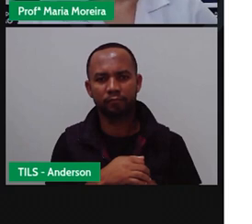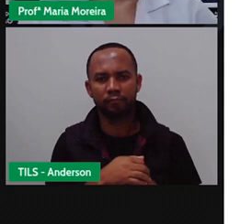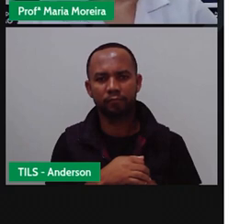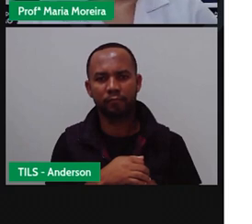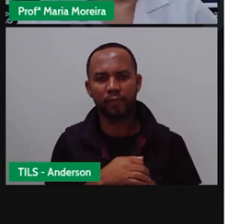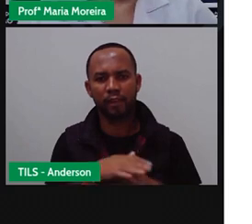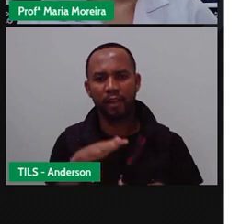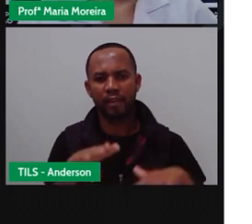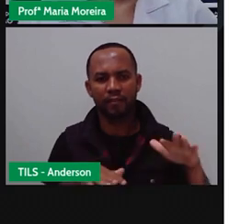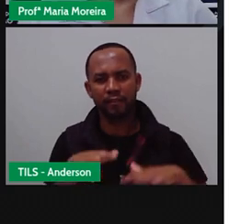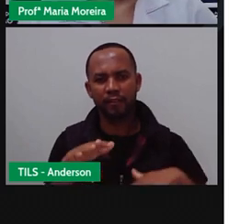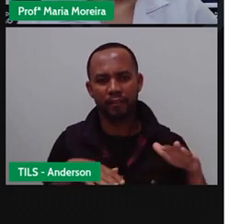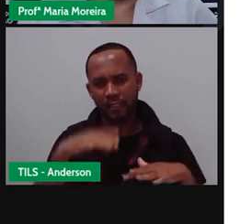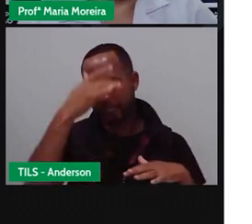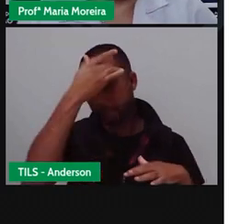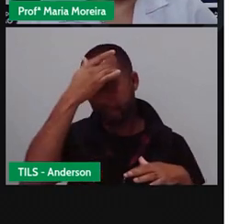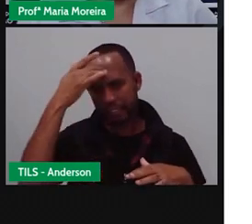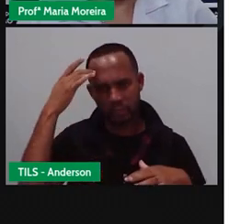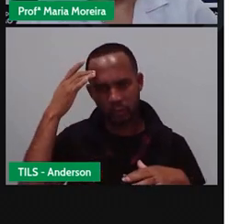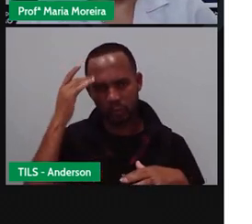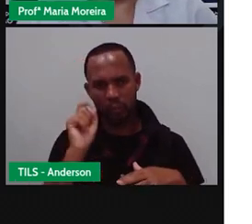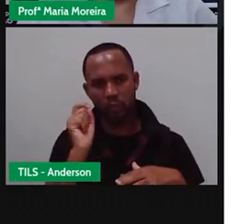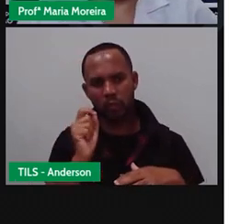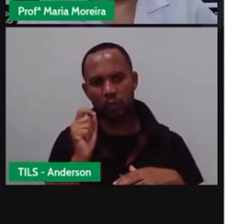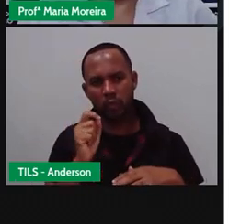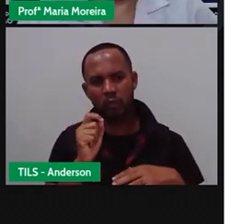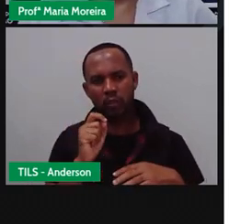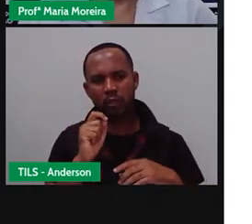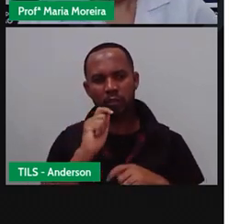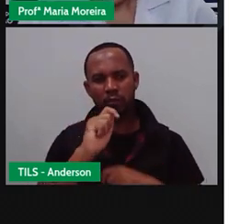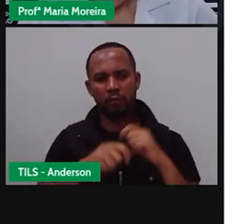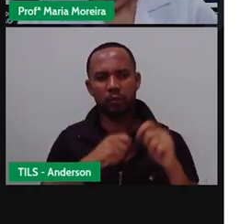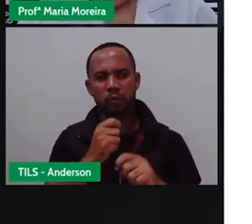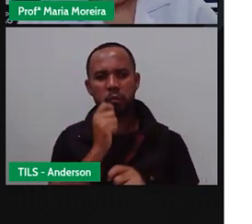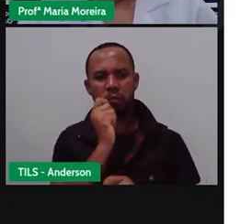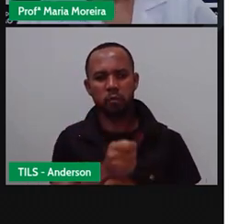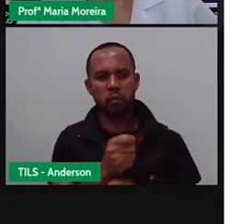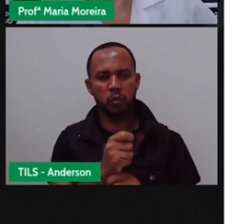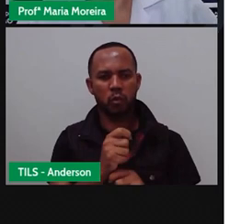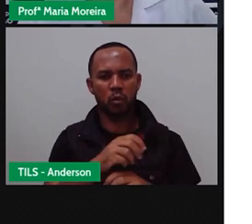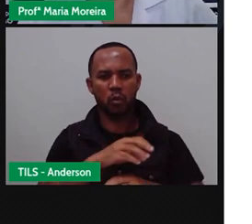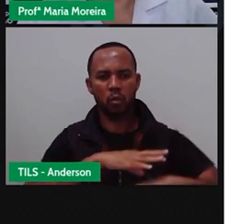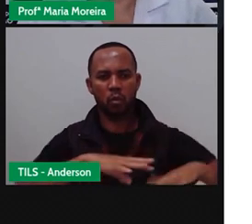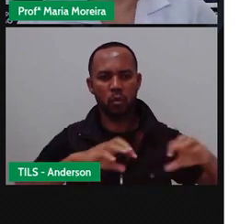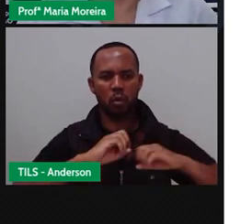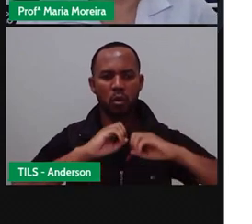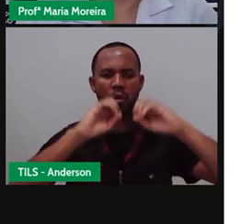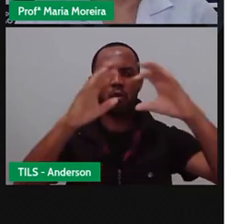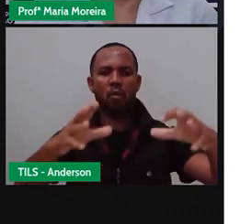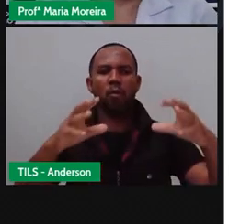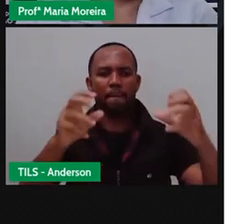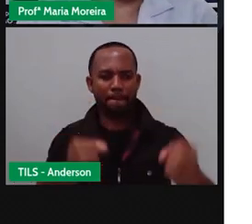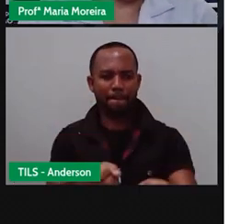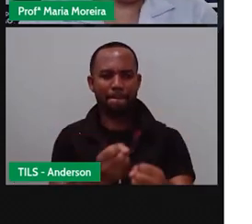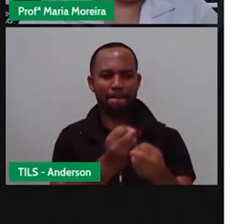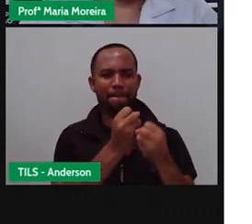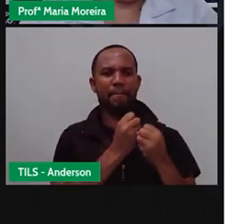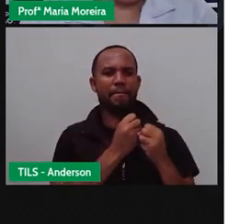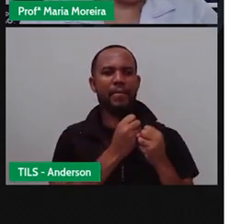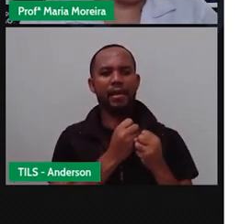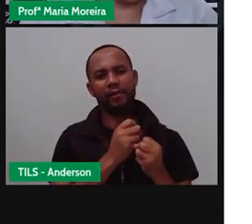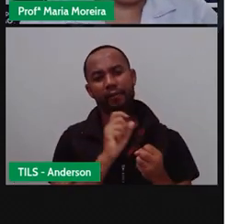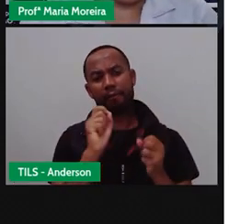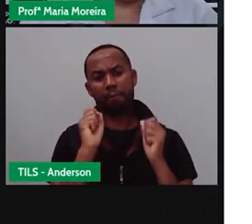pesca indevida, porque o boto, na verdade, ele é um golfinho, né, de água doce, e aí no nosso norte, do país,